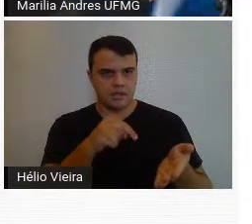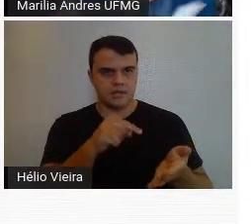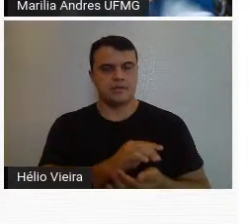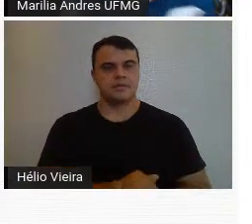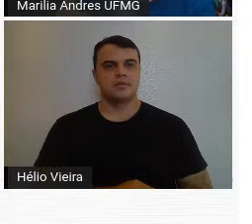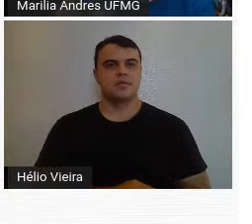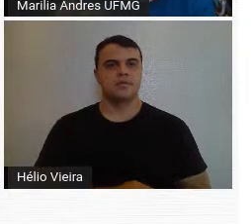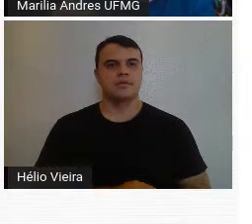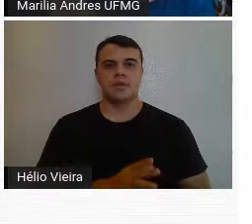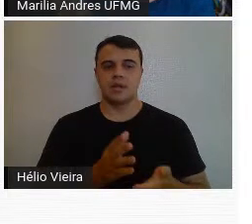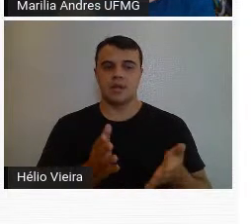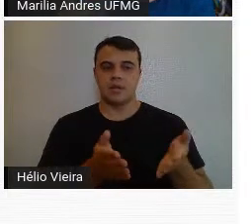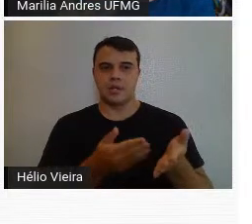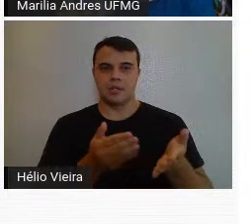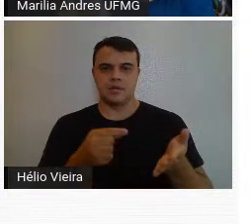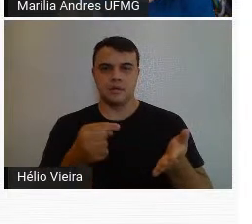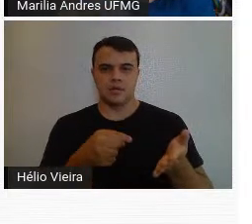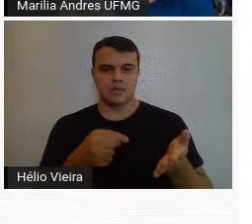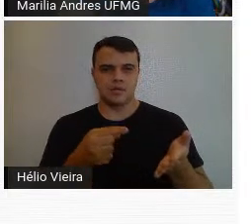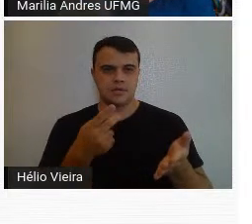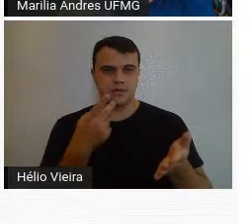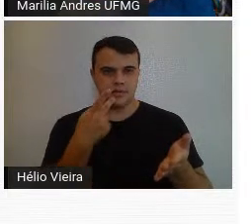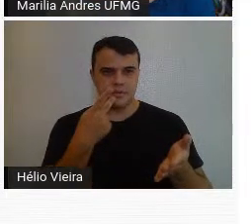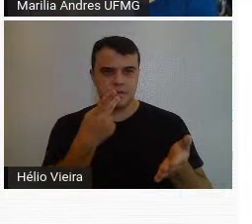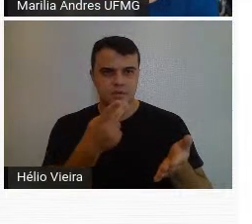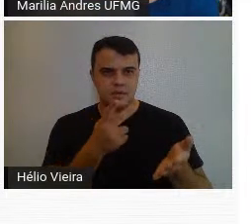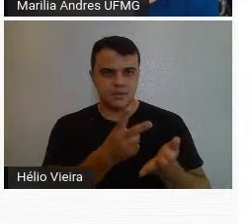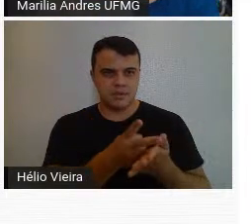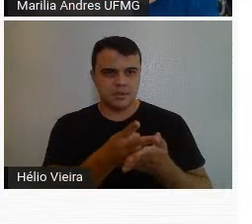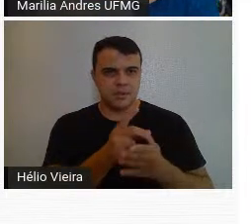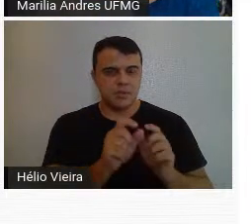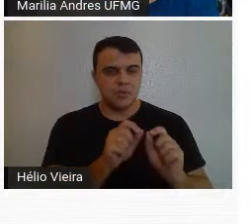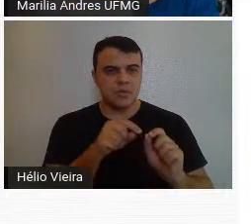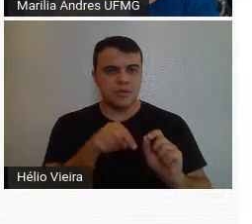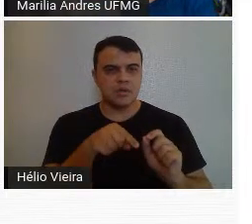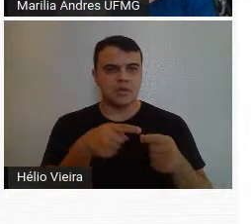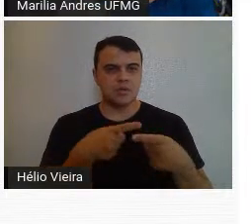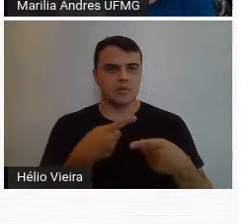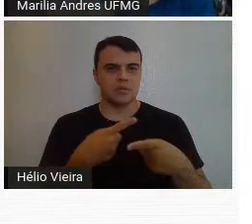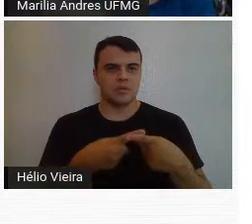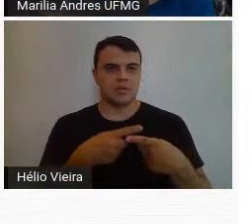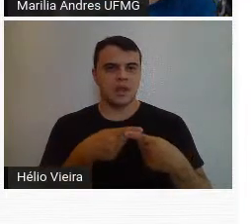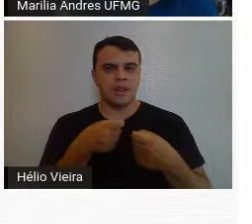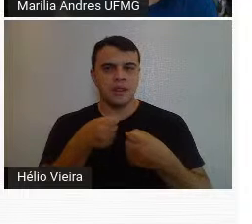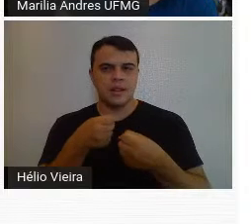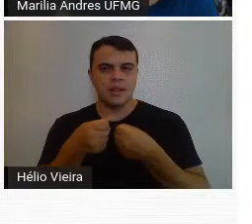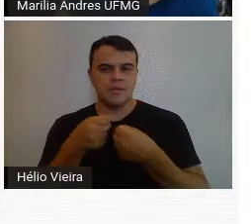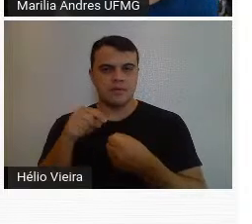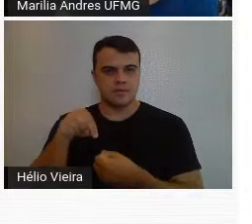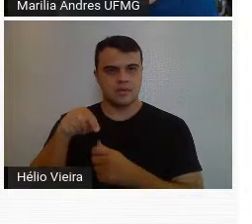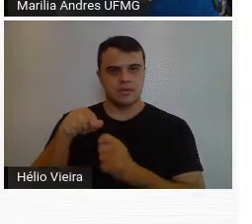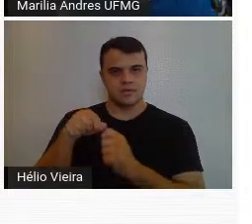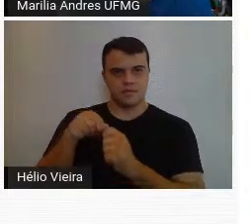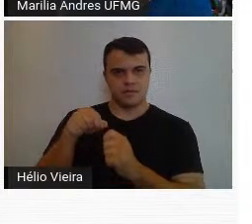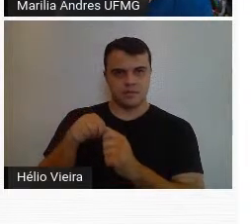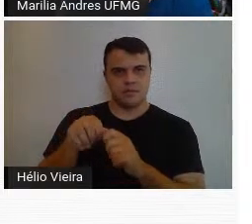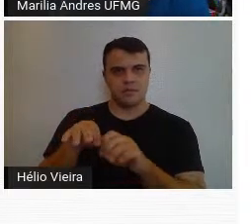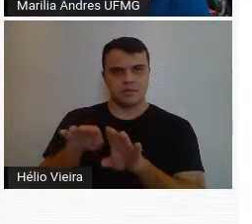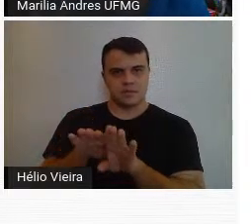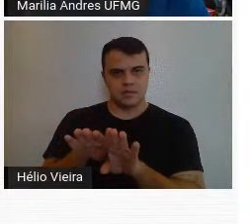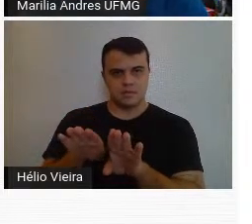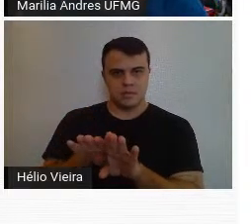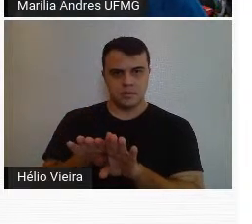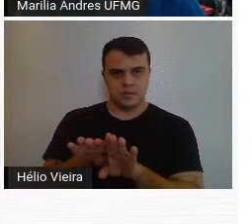e esse livrinho a gente baseou nas entrevistas que o Guignard fez e que ficaram